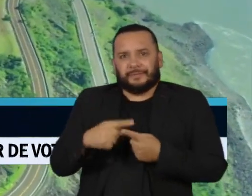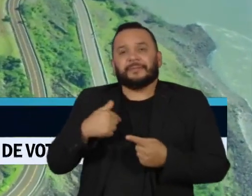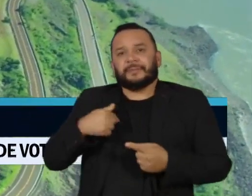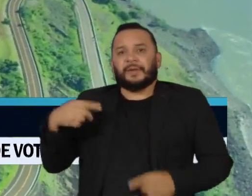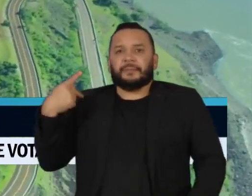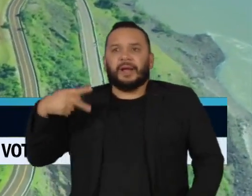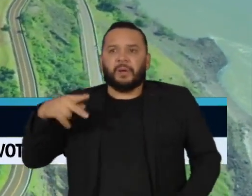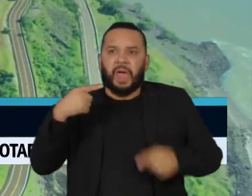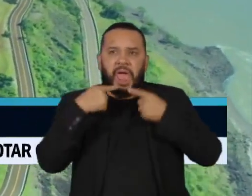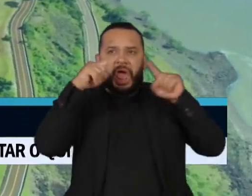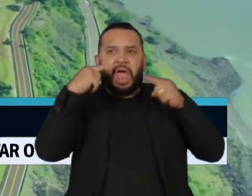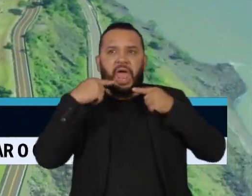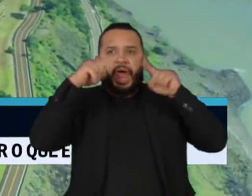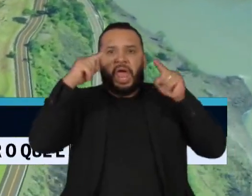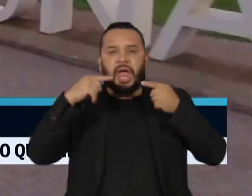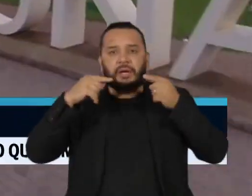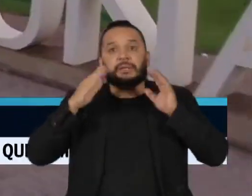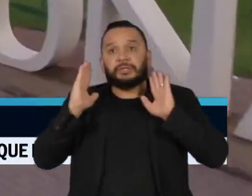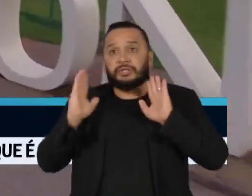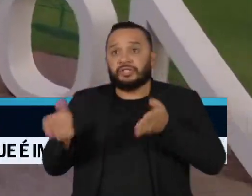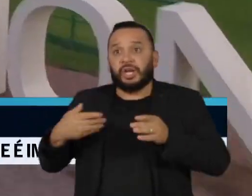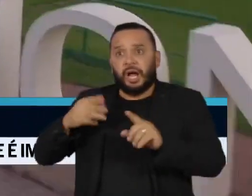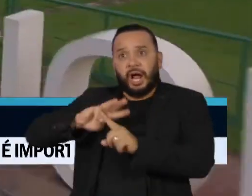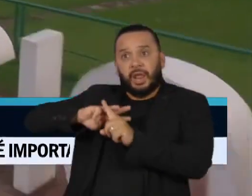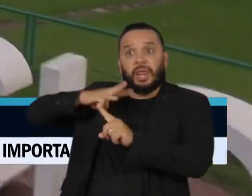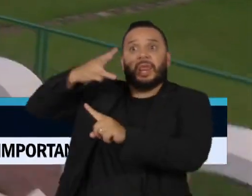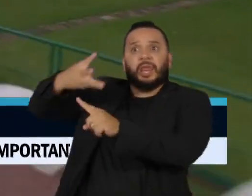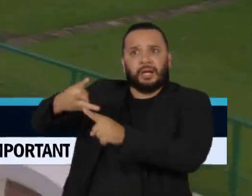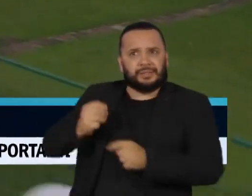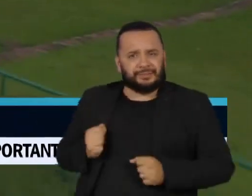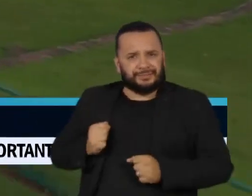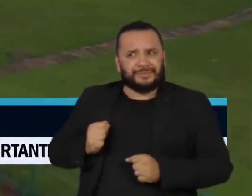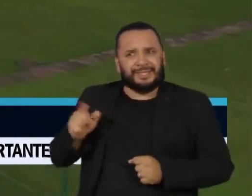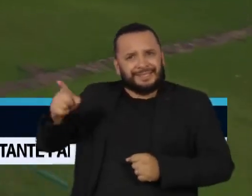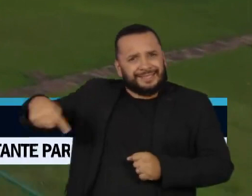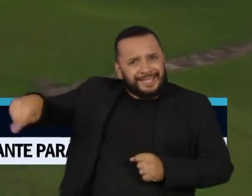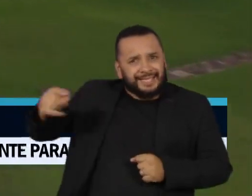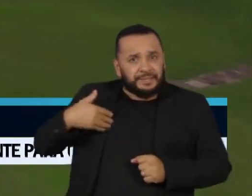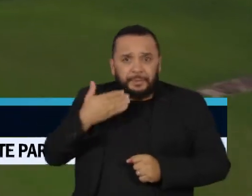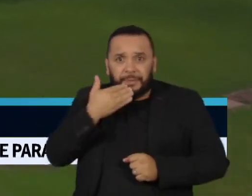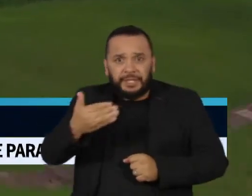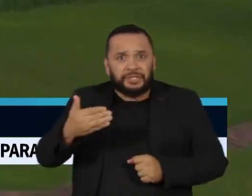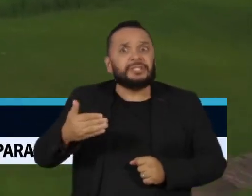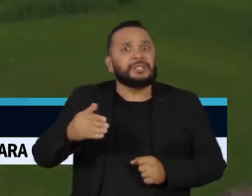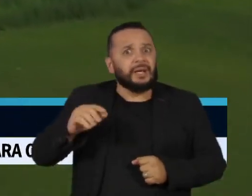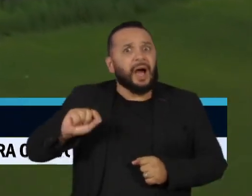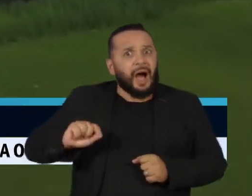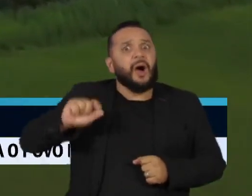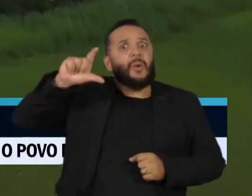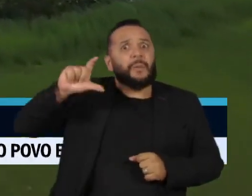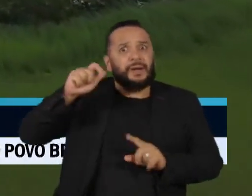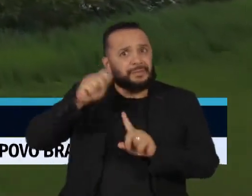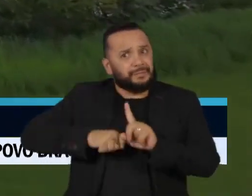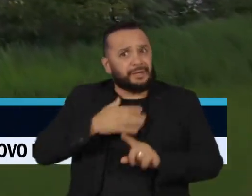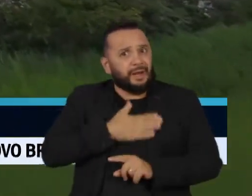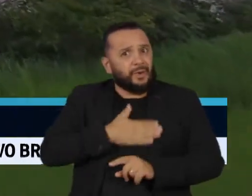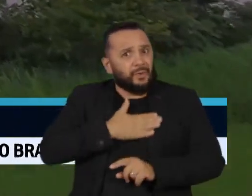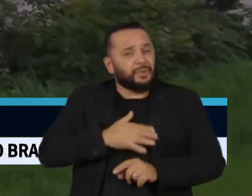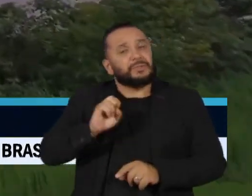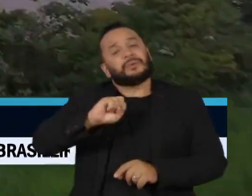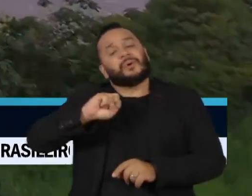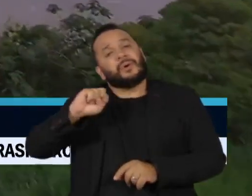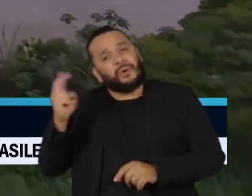dos paraguaios, ele foi triplicado. A questão é se eles vão pedir novo aumento a partir de agosto ou vão